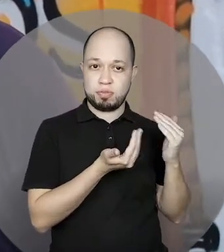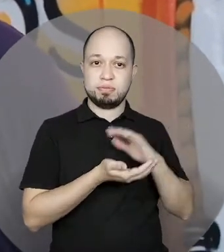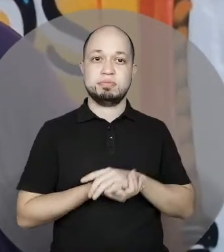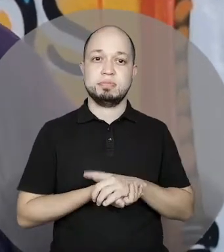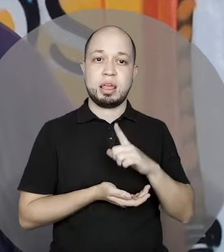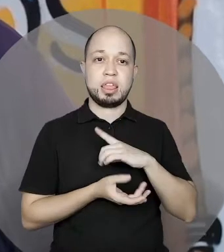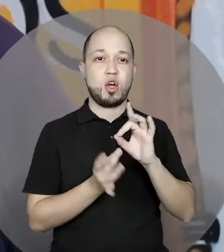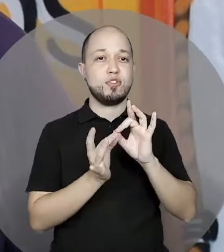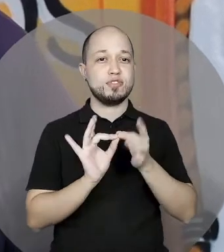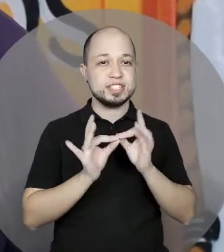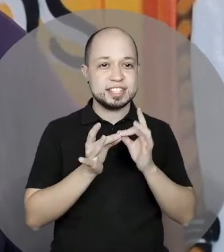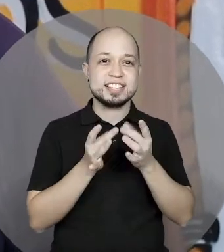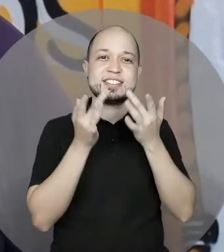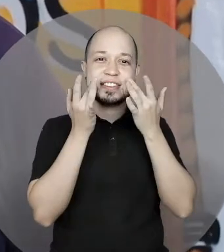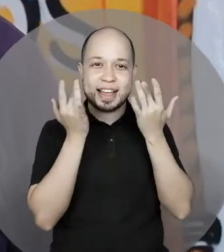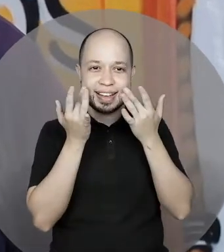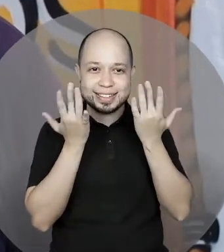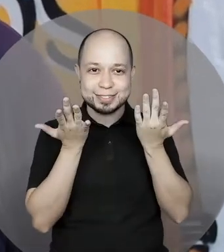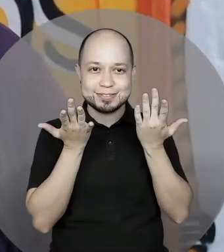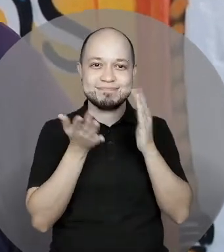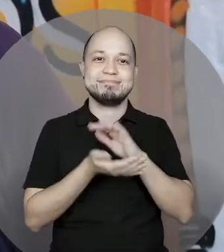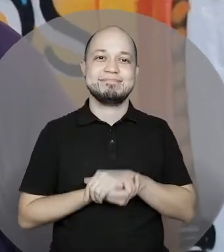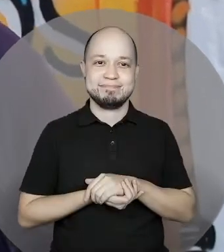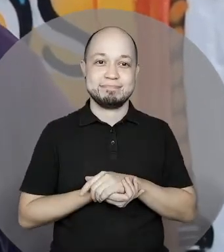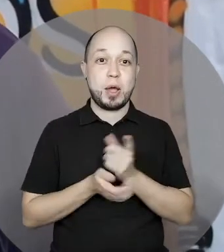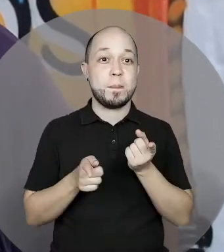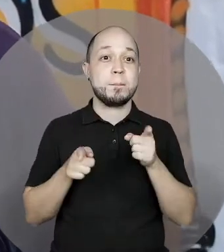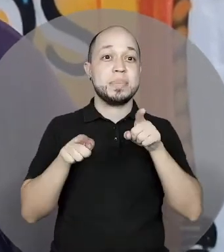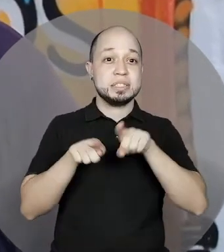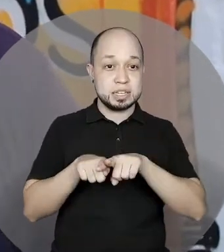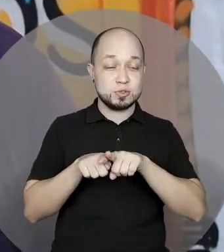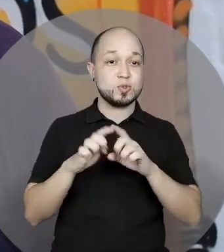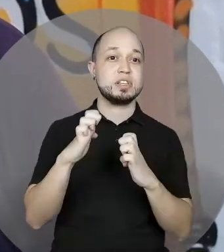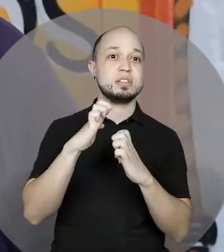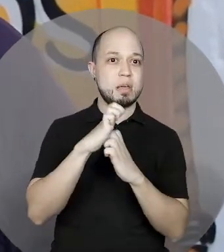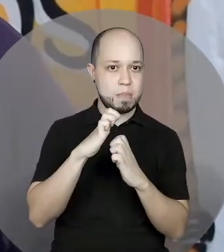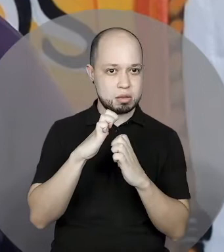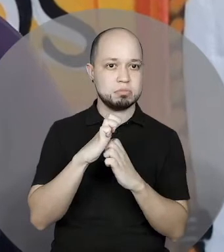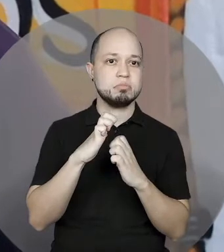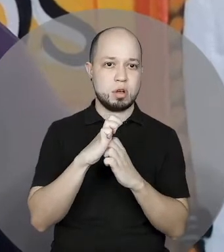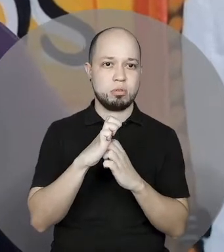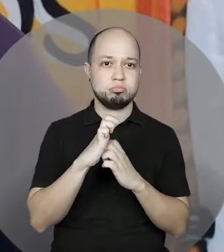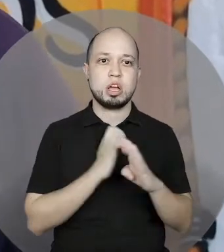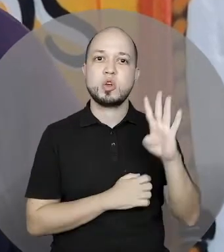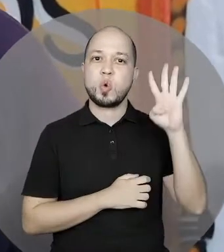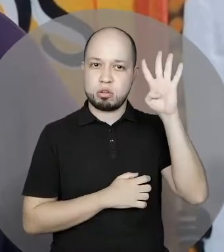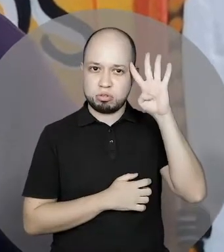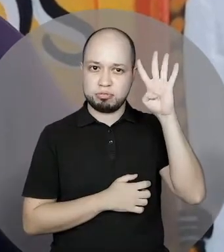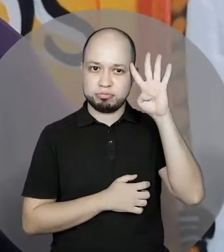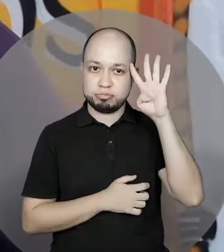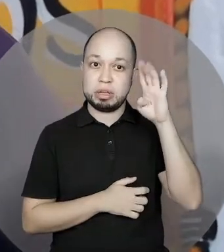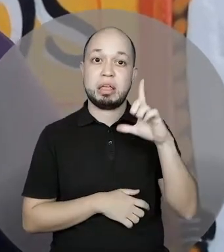teatro, em parceria com o CCBJ, que acontece às quartas-feiras. E nós temos também